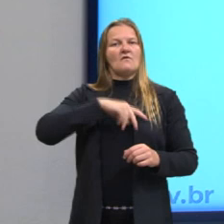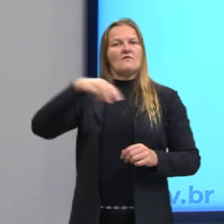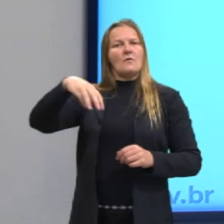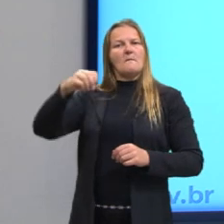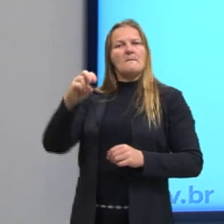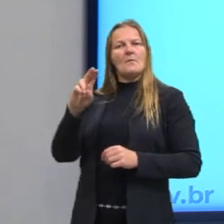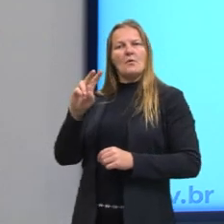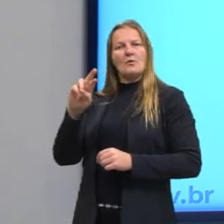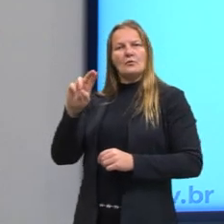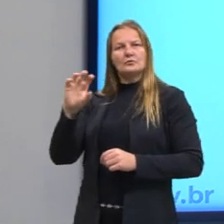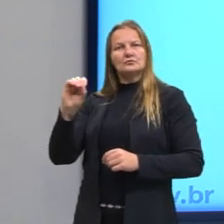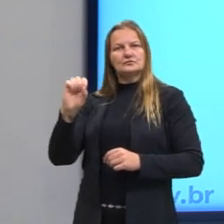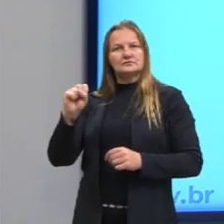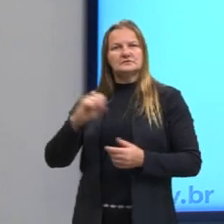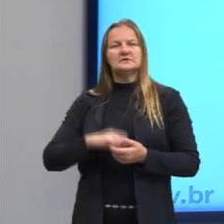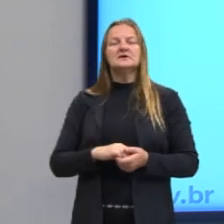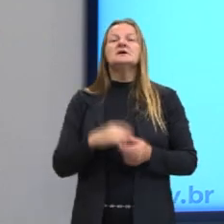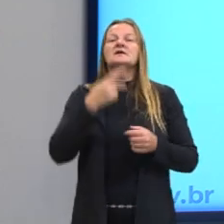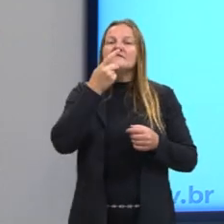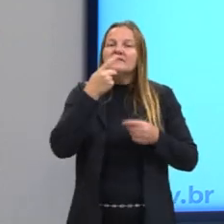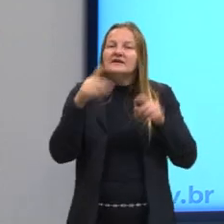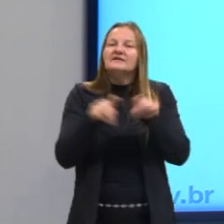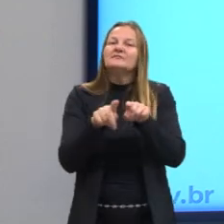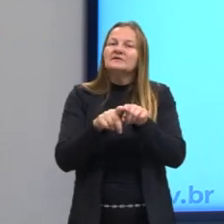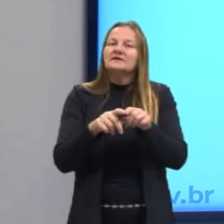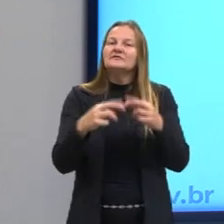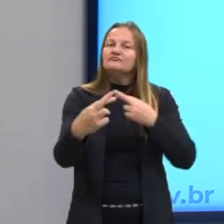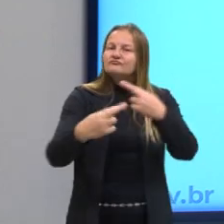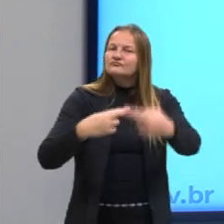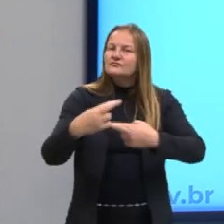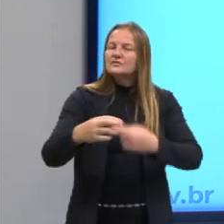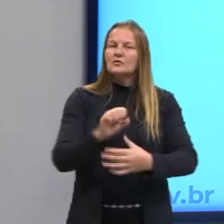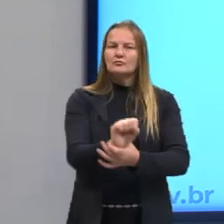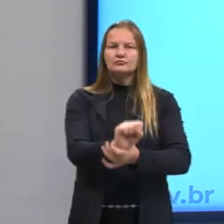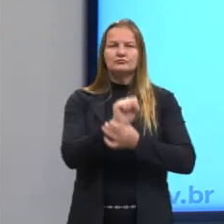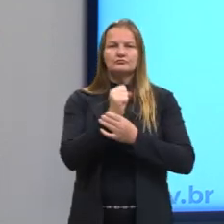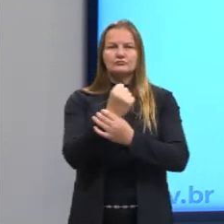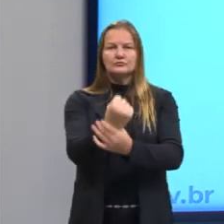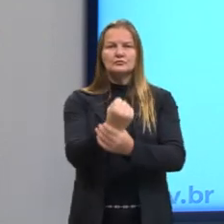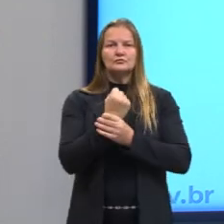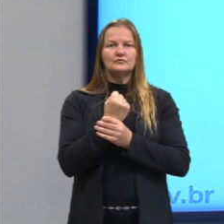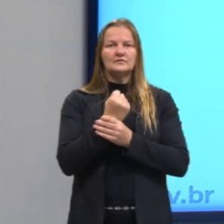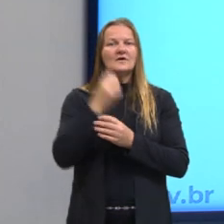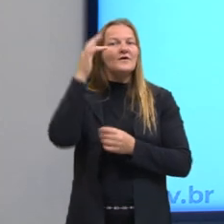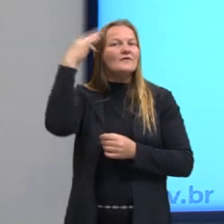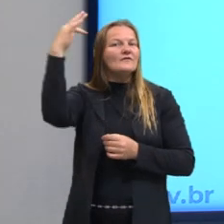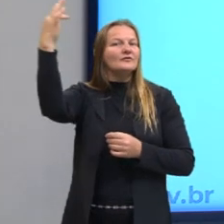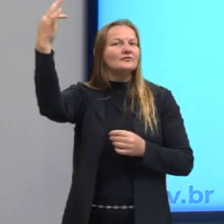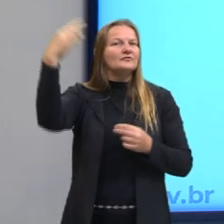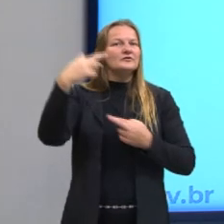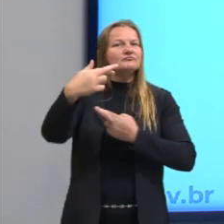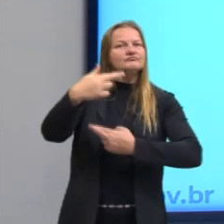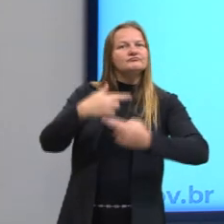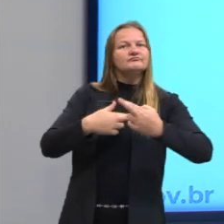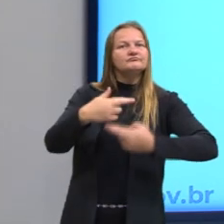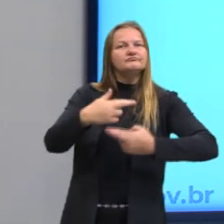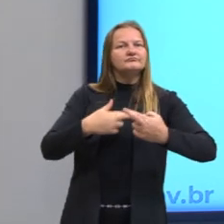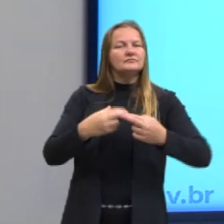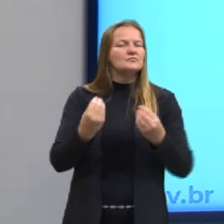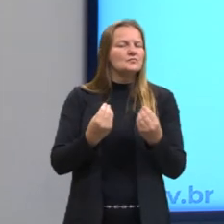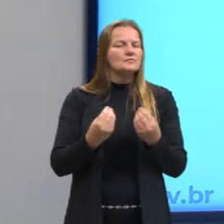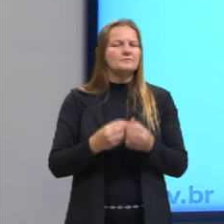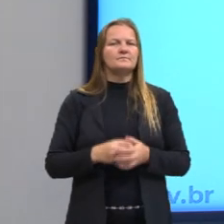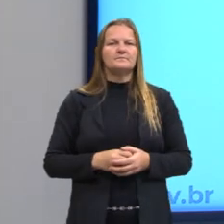E a gente vai falar um pouquinho também da relação do absolutismo com a filosofia, esse Estado moderno, então,